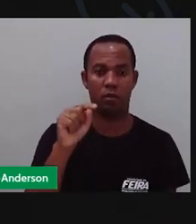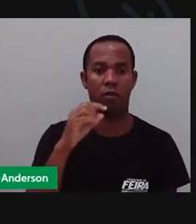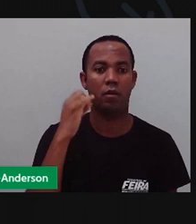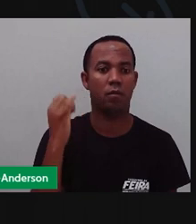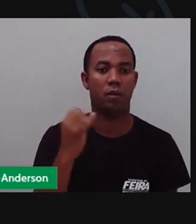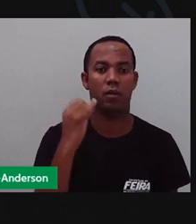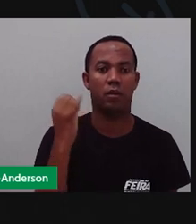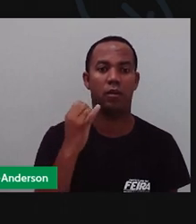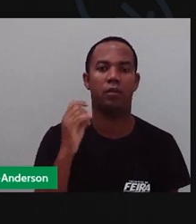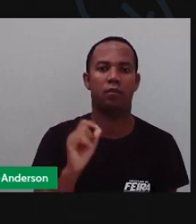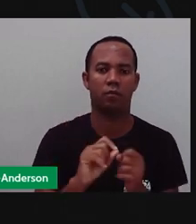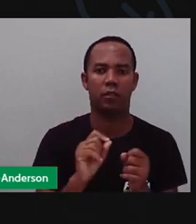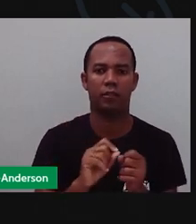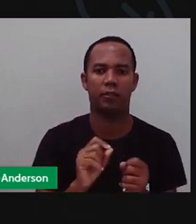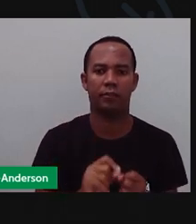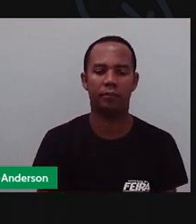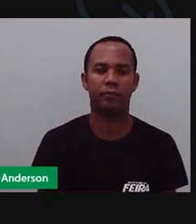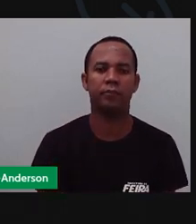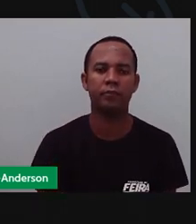importantíssimo, ó.